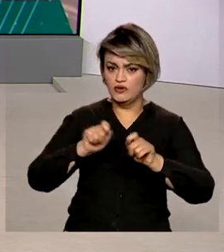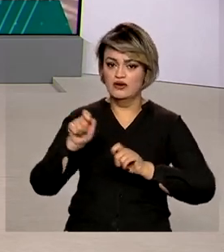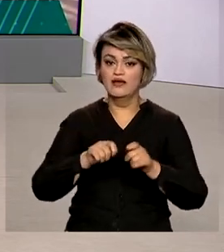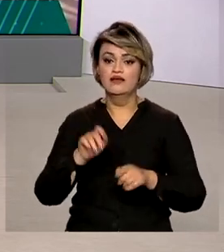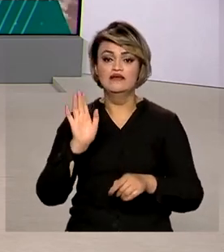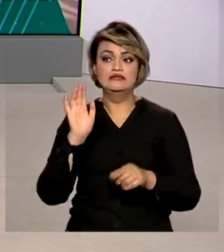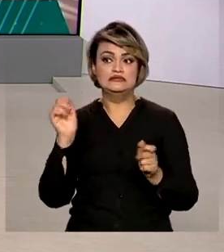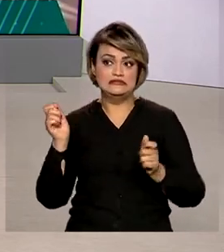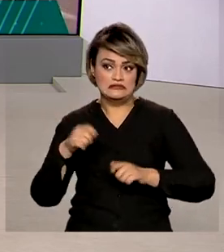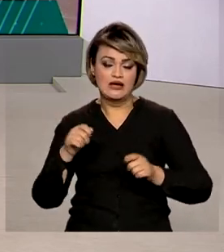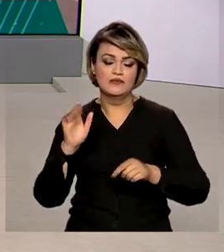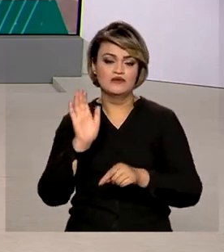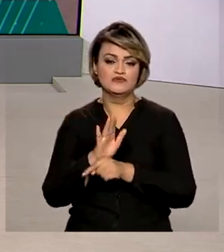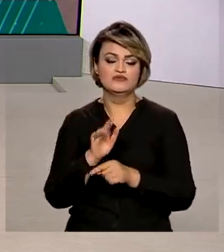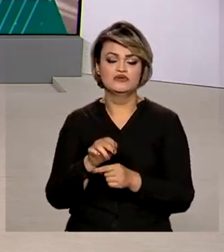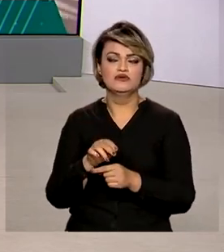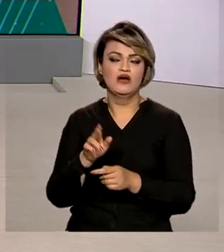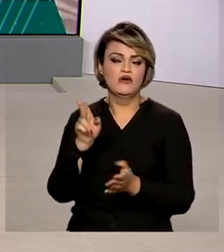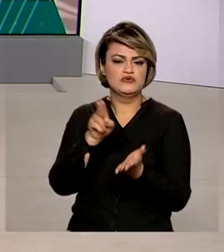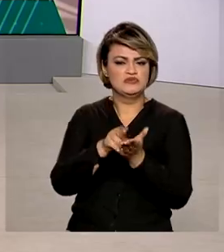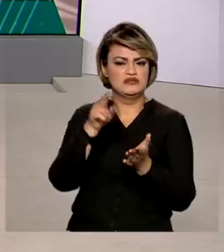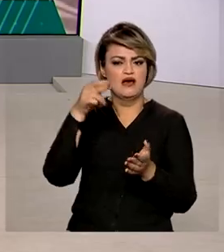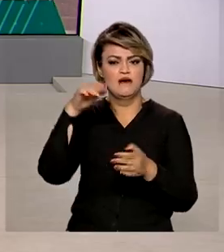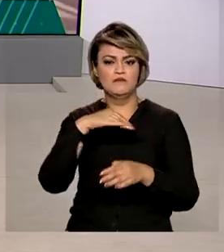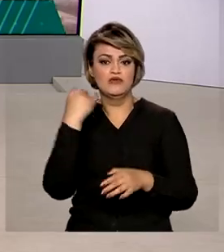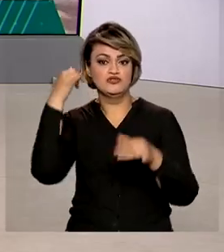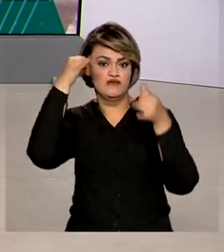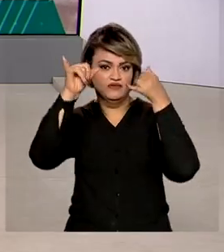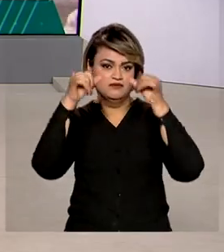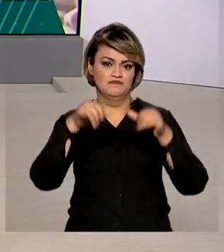para um menor nível de hospitalizações e mortes por causa da doença.